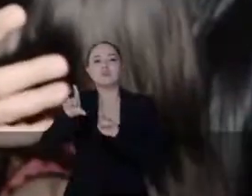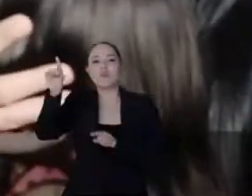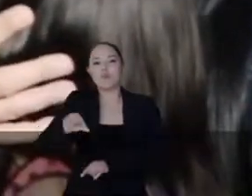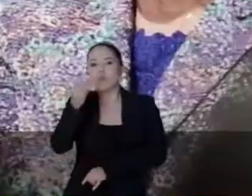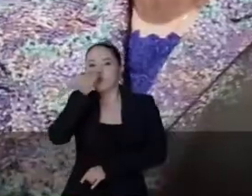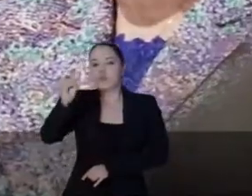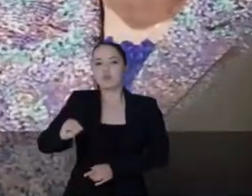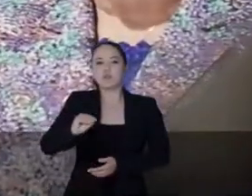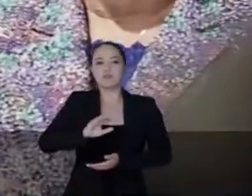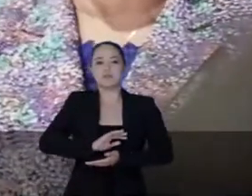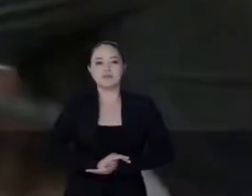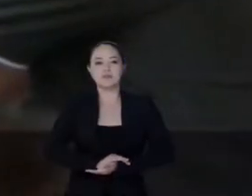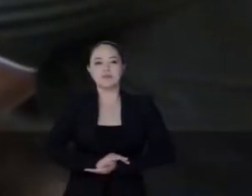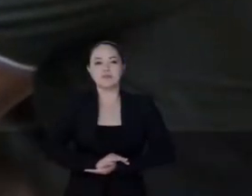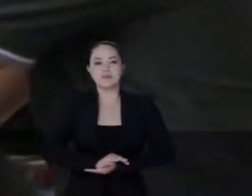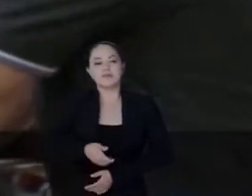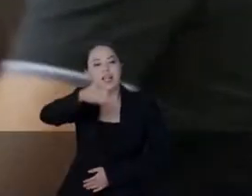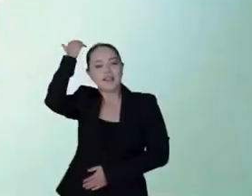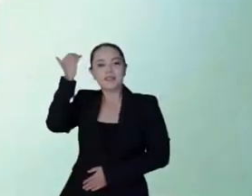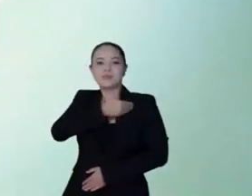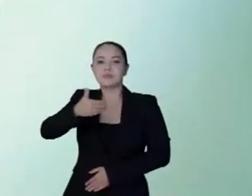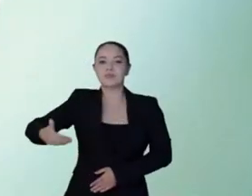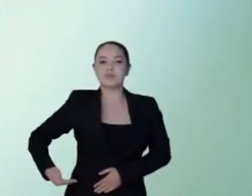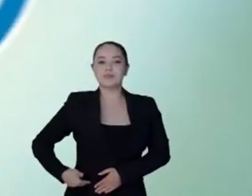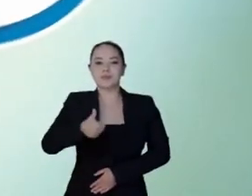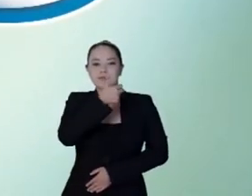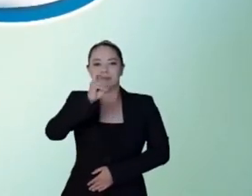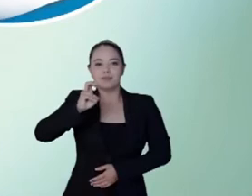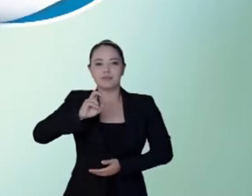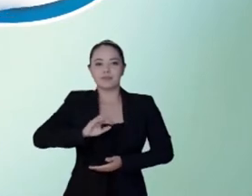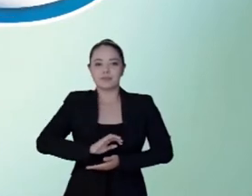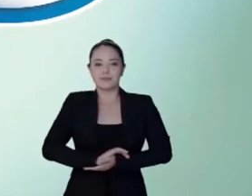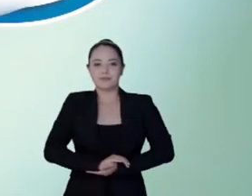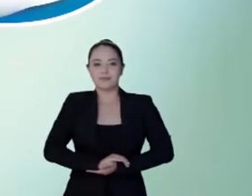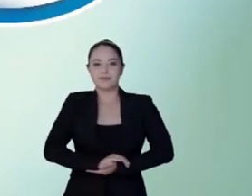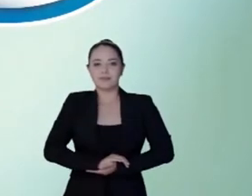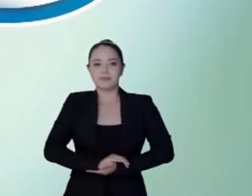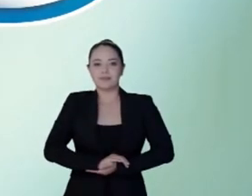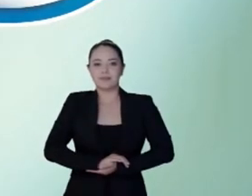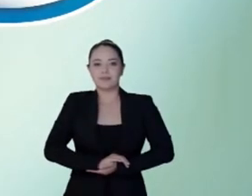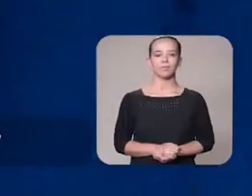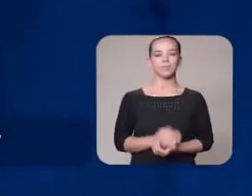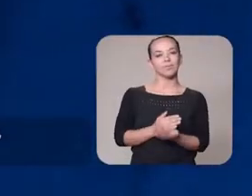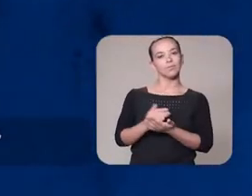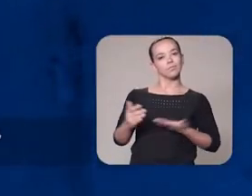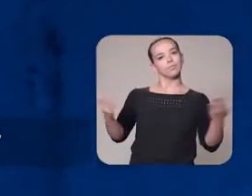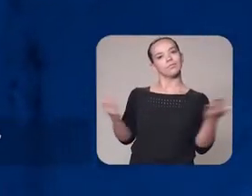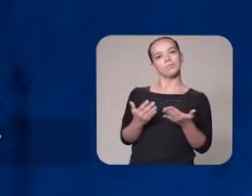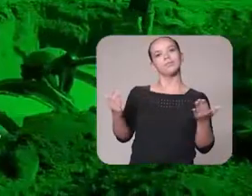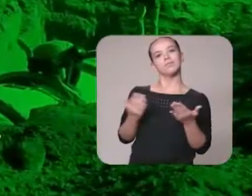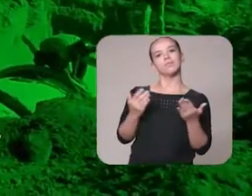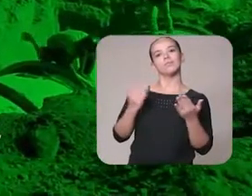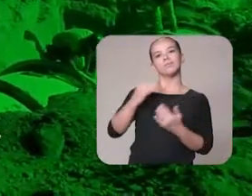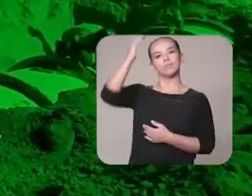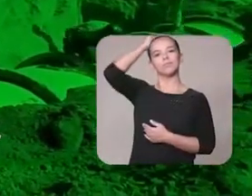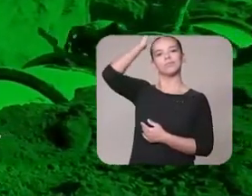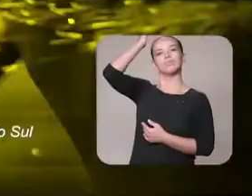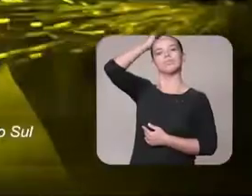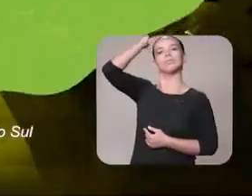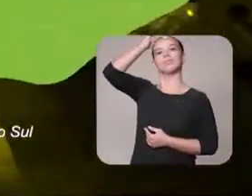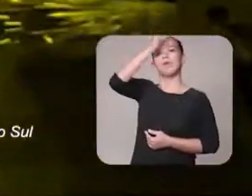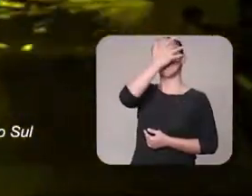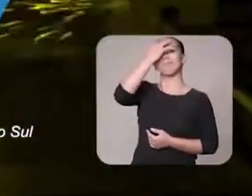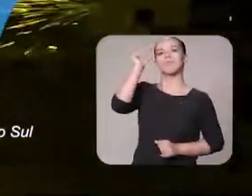E tem um dos menores índices de rejeição. Junior Mock, governador 15. Começa agora o programa do